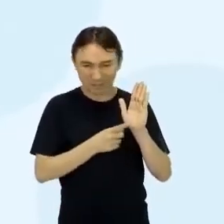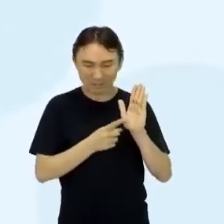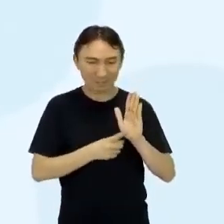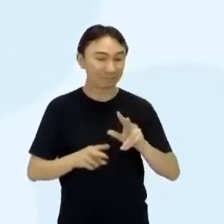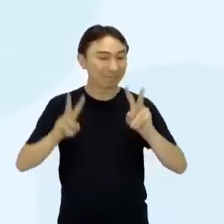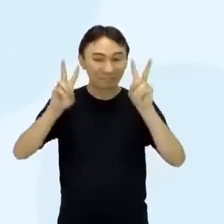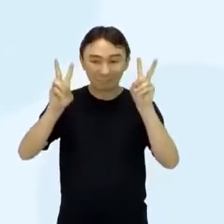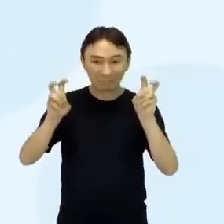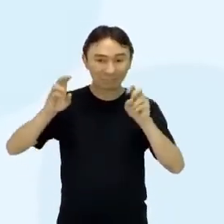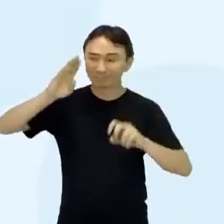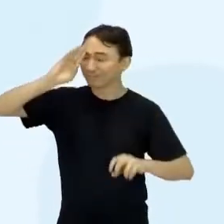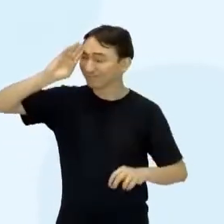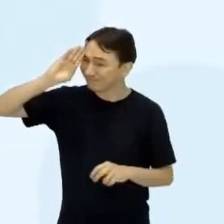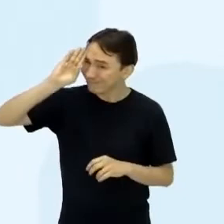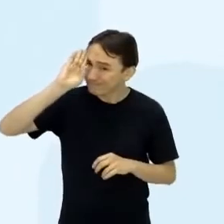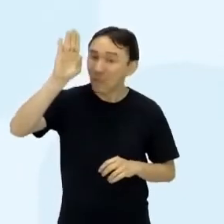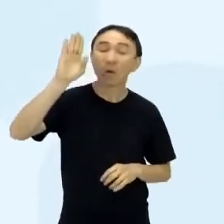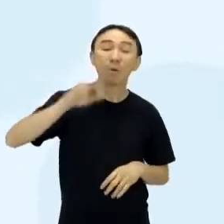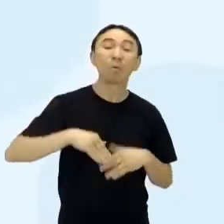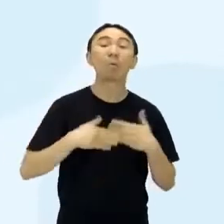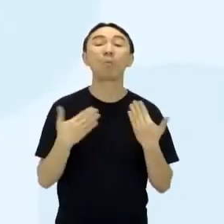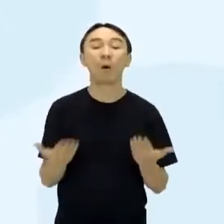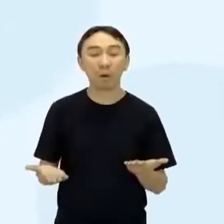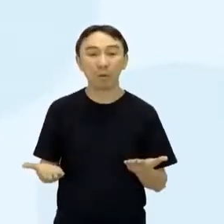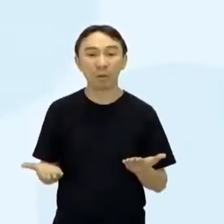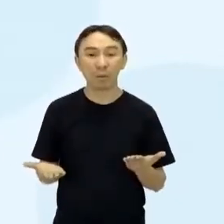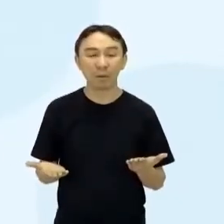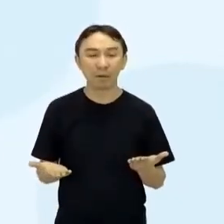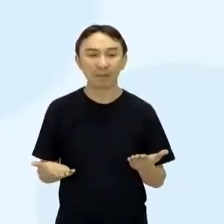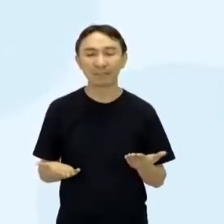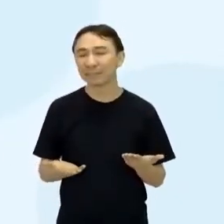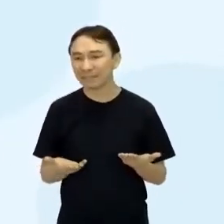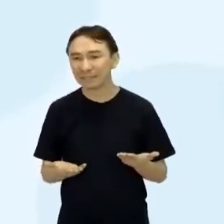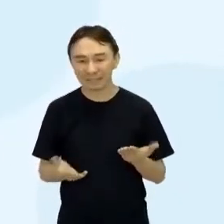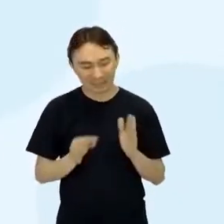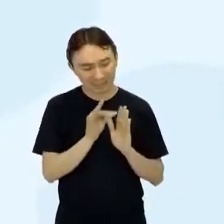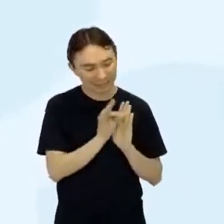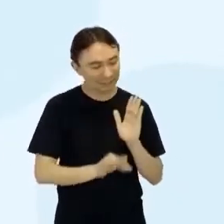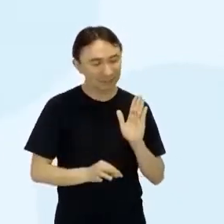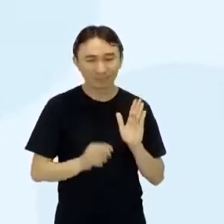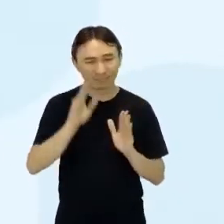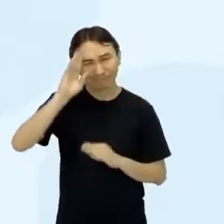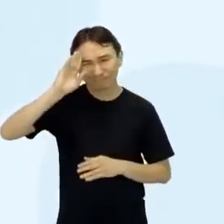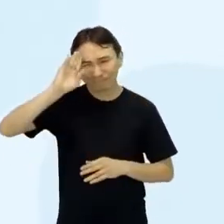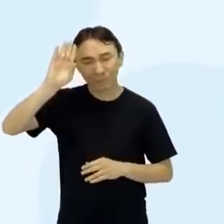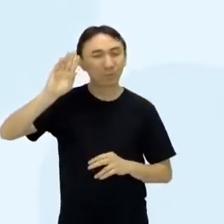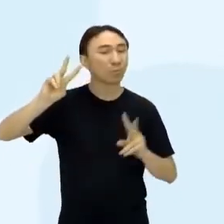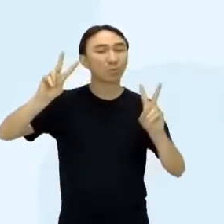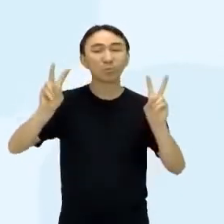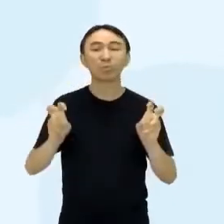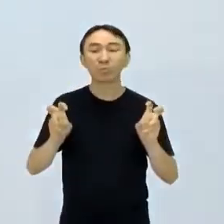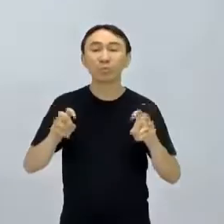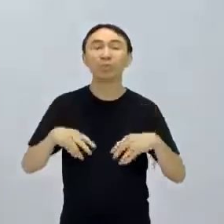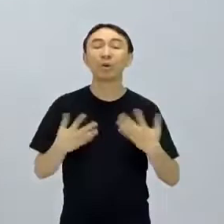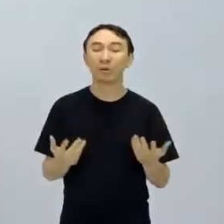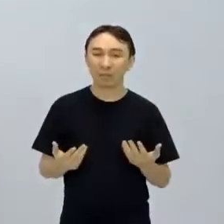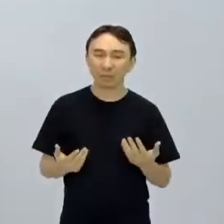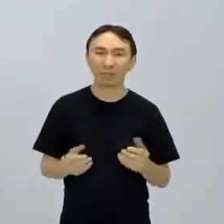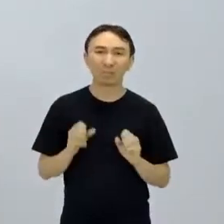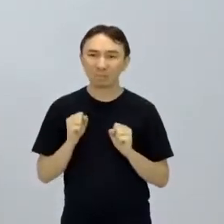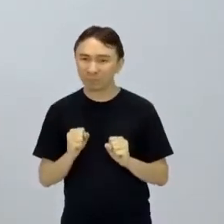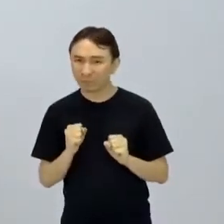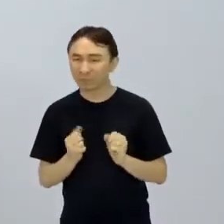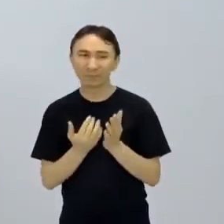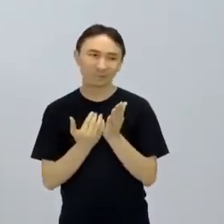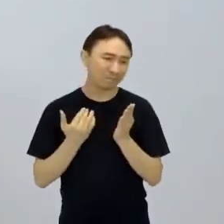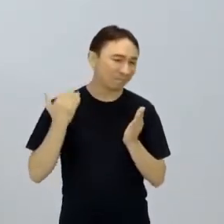pelo autor no texto que nós lemos? Qual é a questão principal? O que o texto está falando? Tem alguma coisa que pode acrescentar?